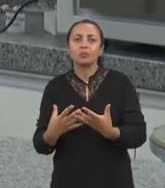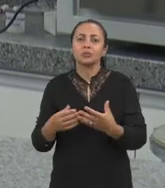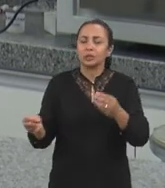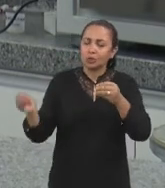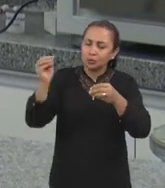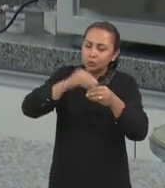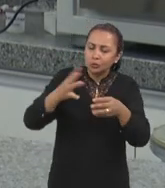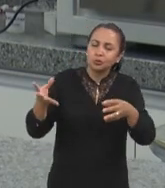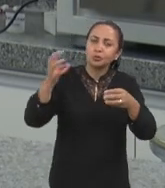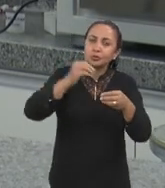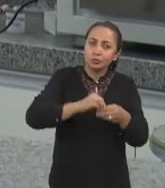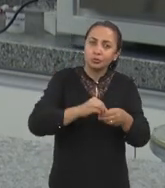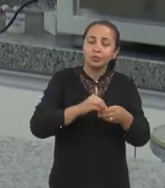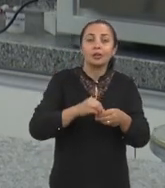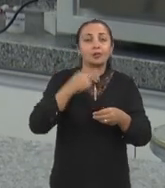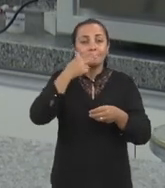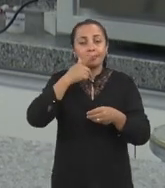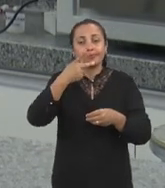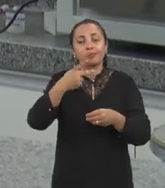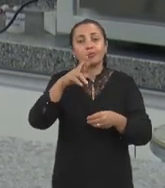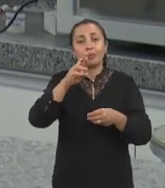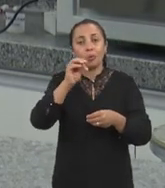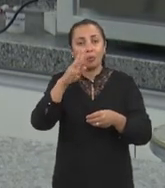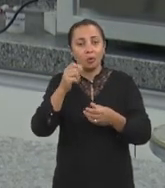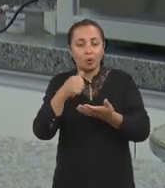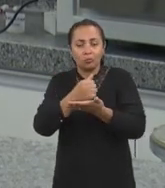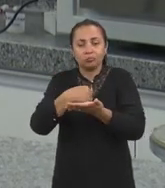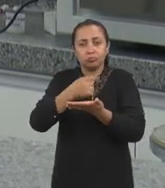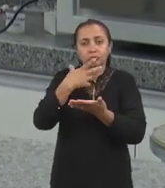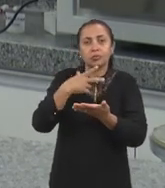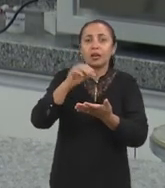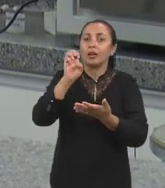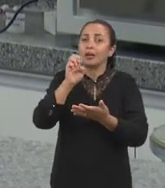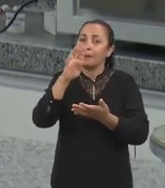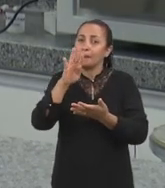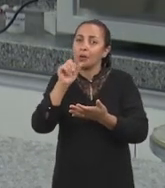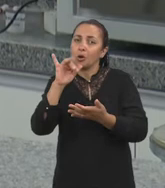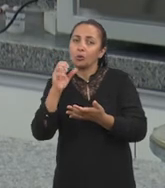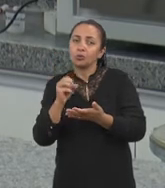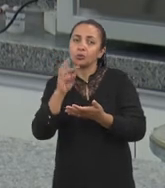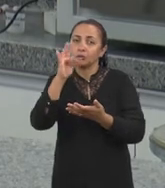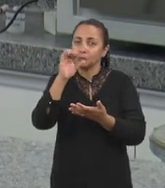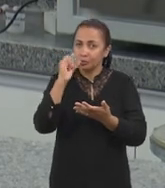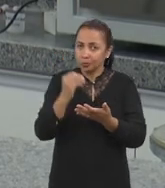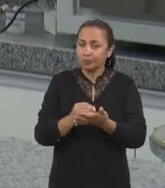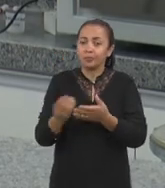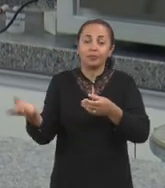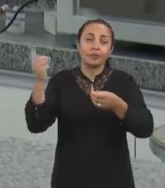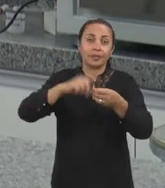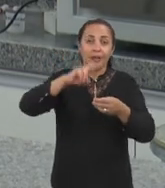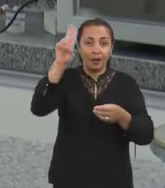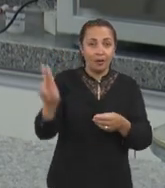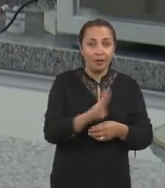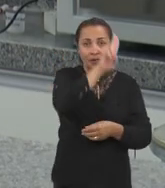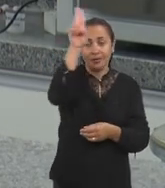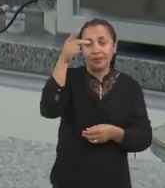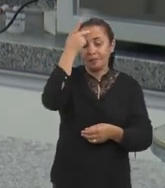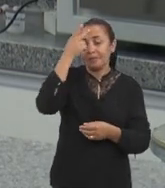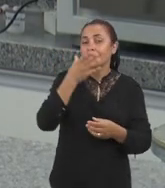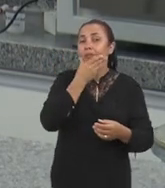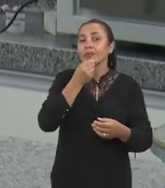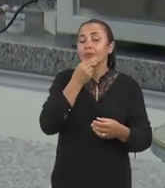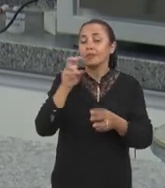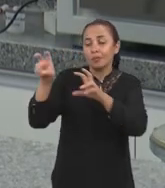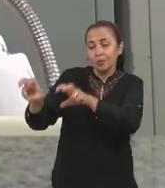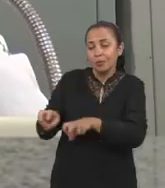prebióticos. Então, essa é a ideia geral do projeto. É trazer a universidade para o homem do campo,